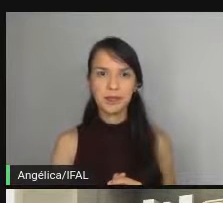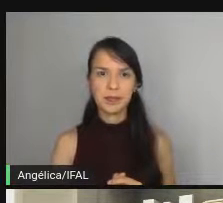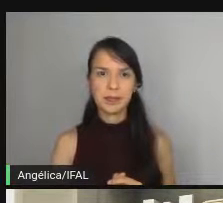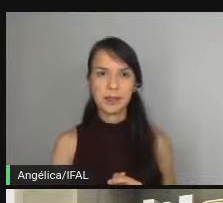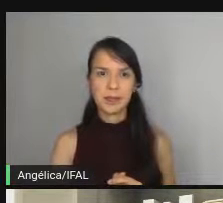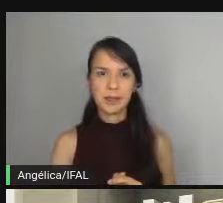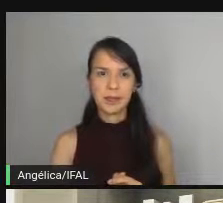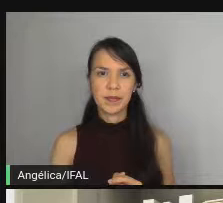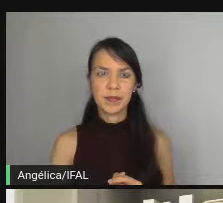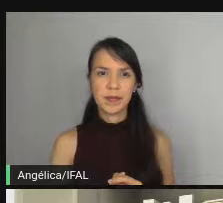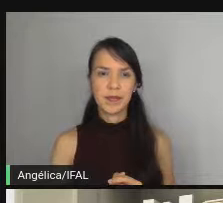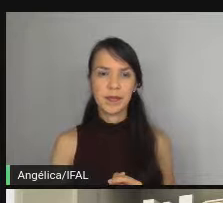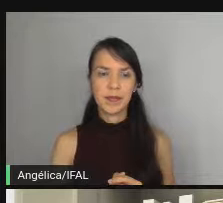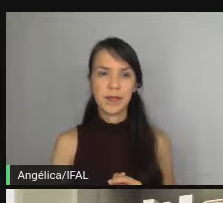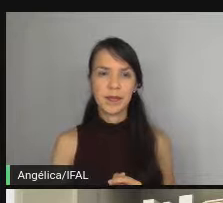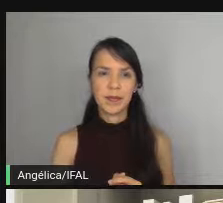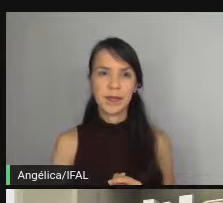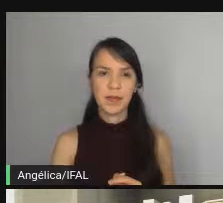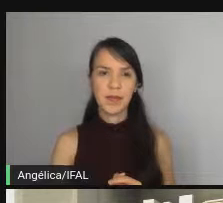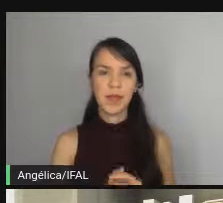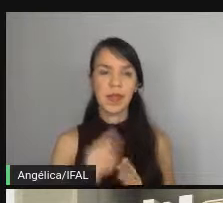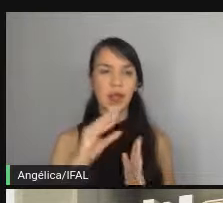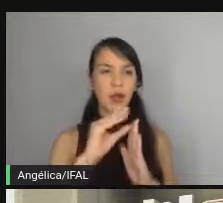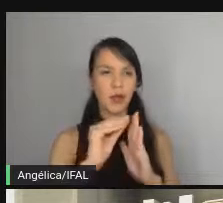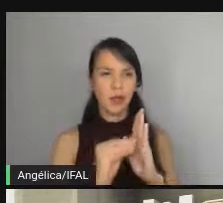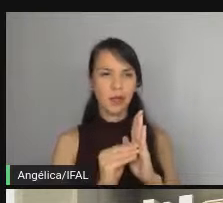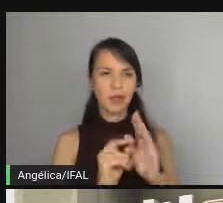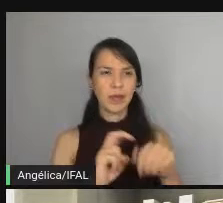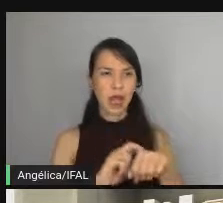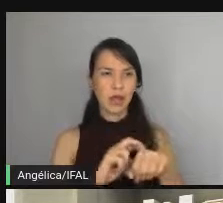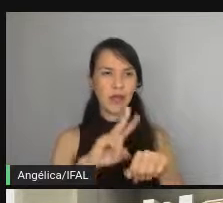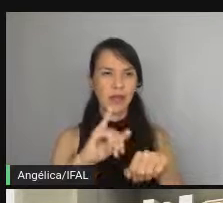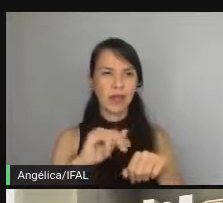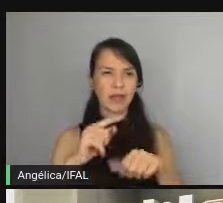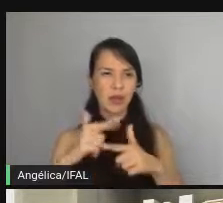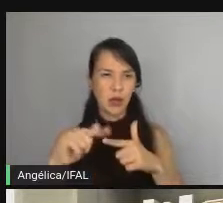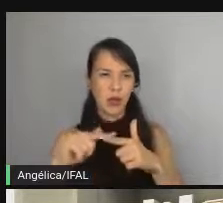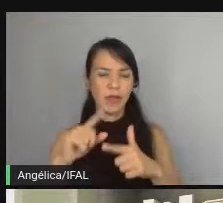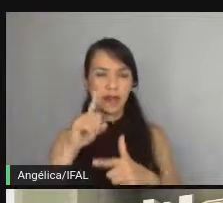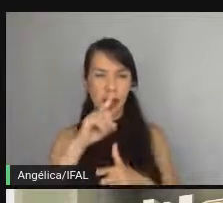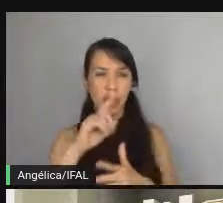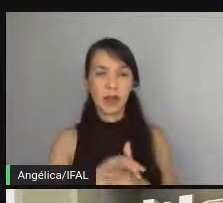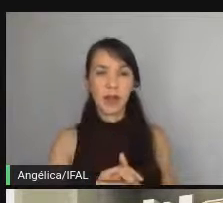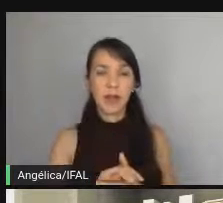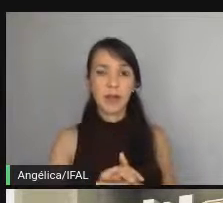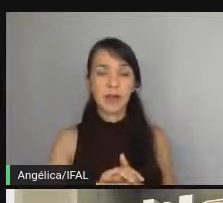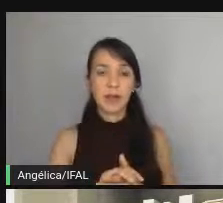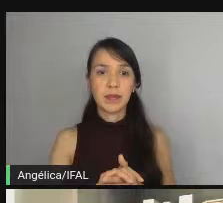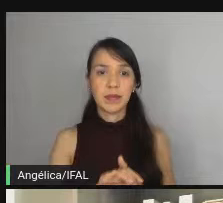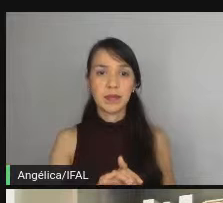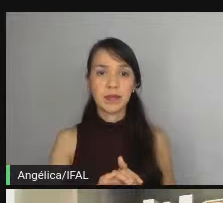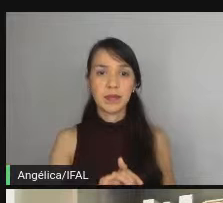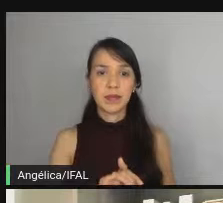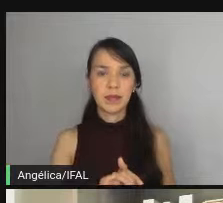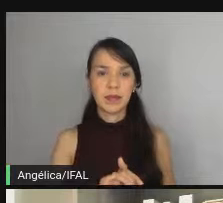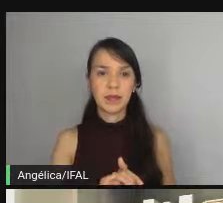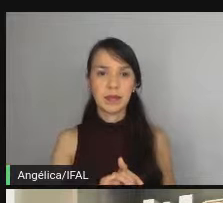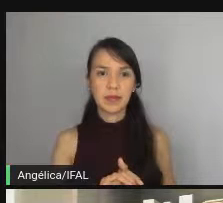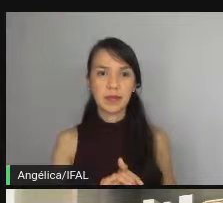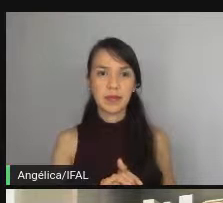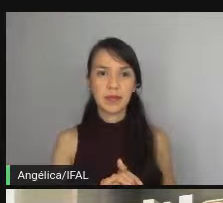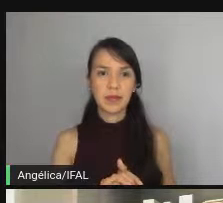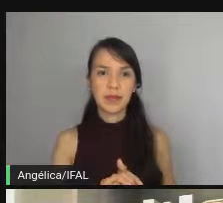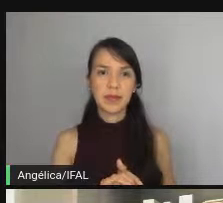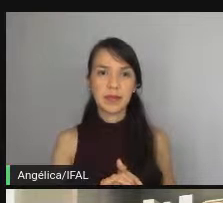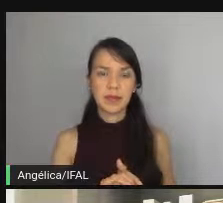vamos lá aqui o compilador vai falhar mas o a gente quer é fazer um ACERT ponto isso um pouco